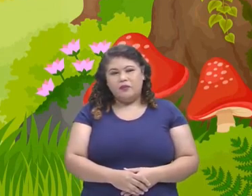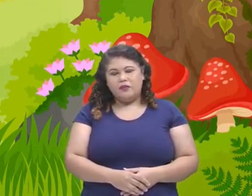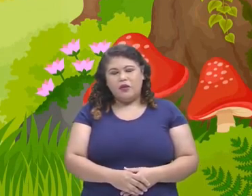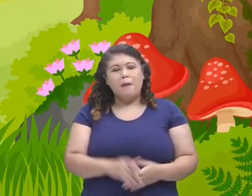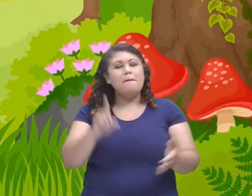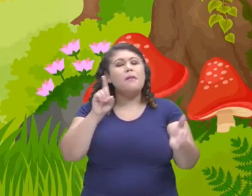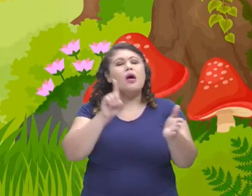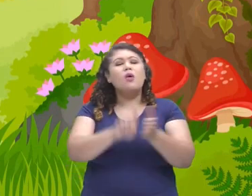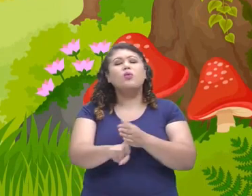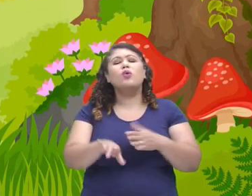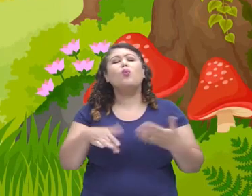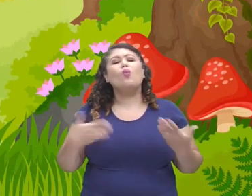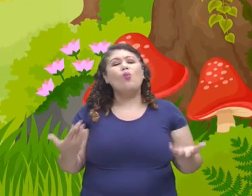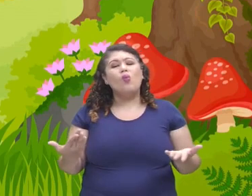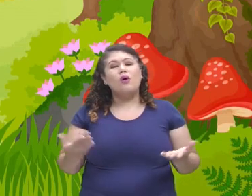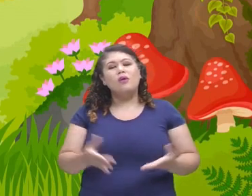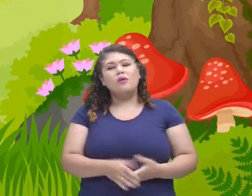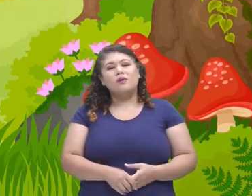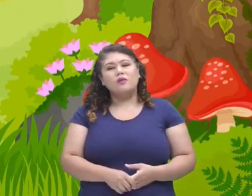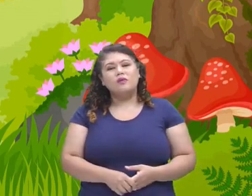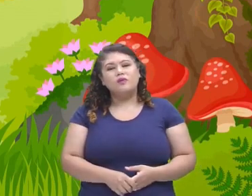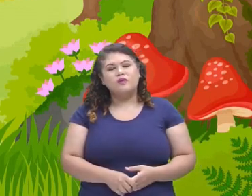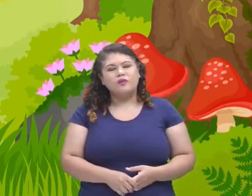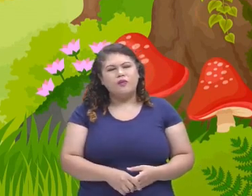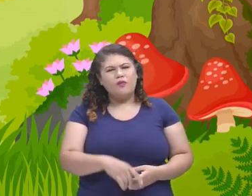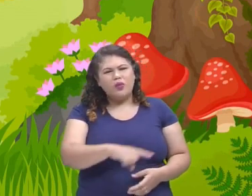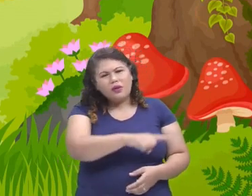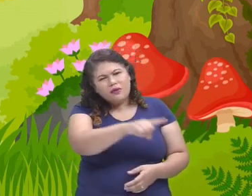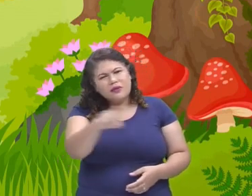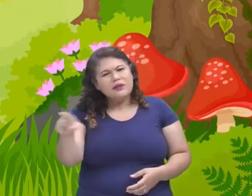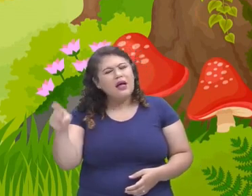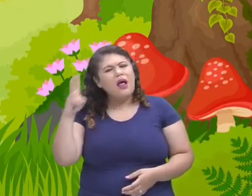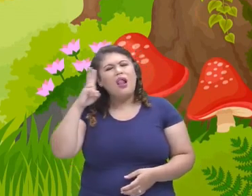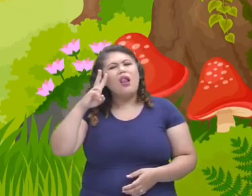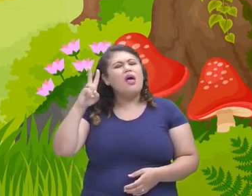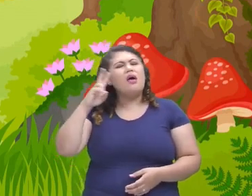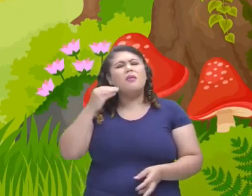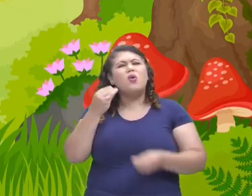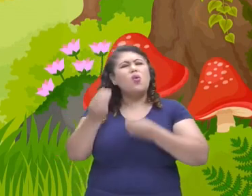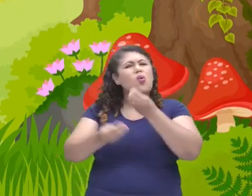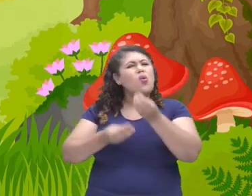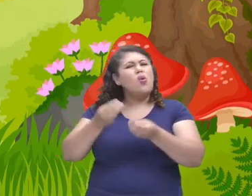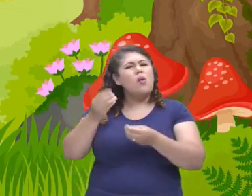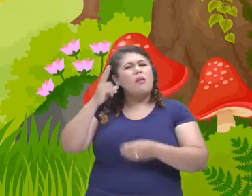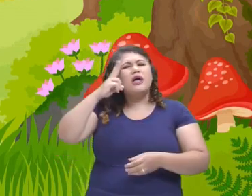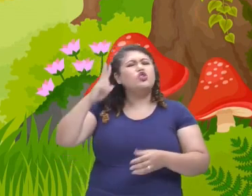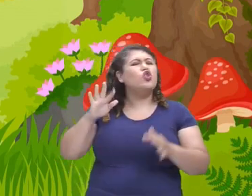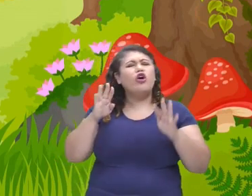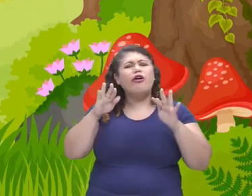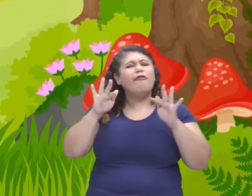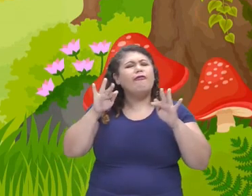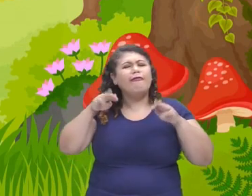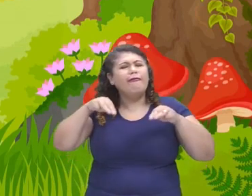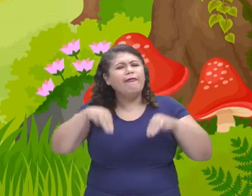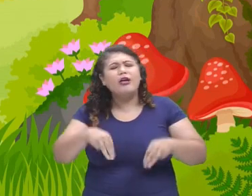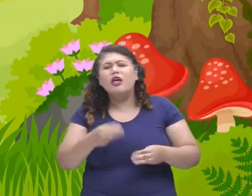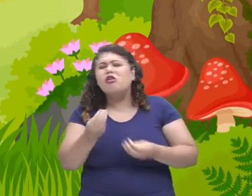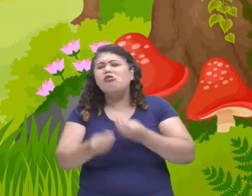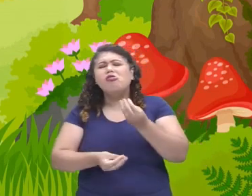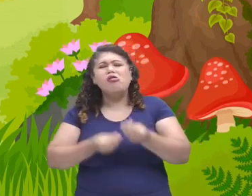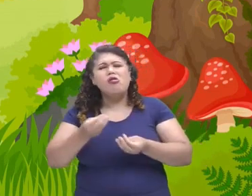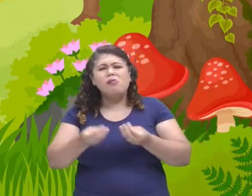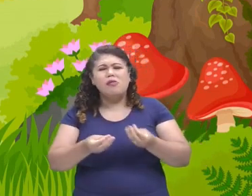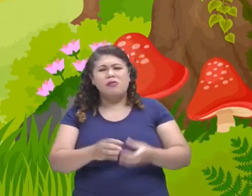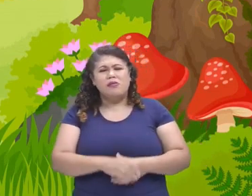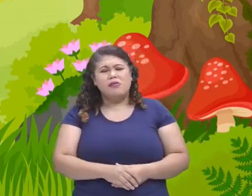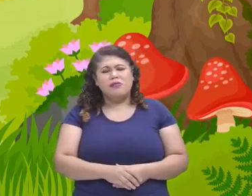nosso próximo desafio? Vocês se lembram como a nossa historinha terminou? Sim ou não, crianças? Agora,